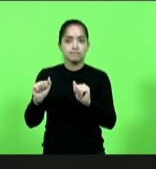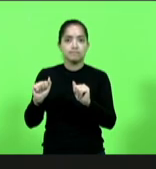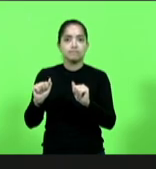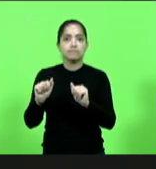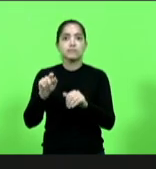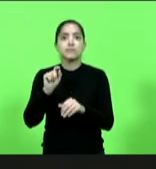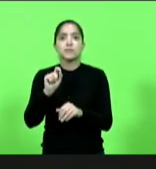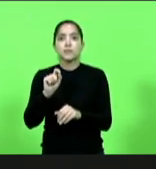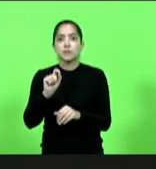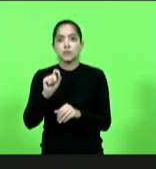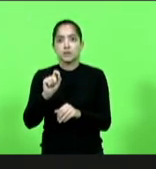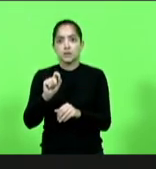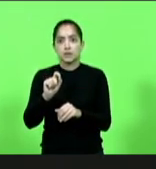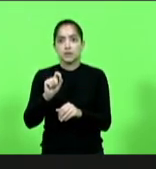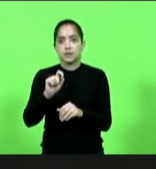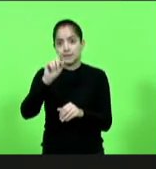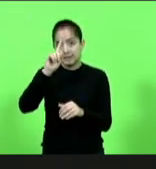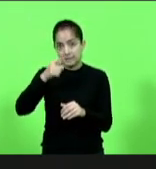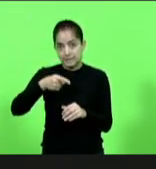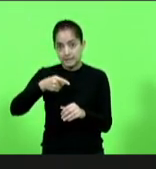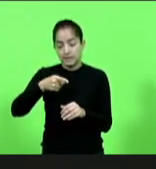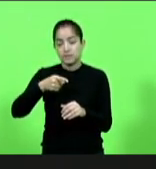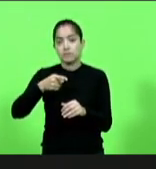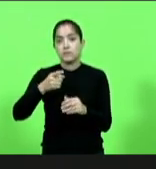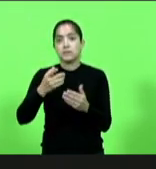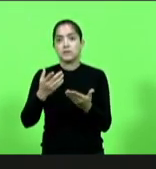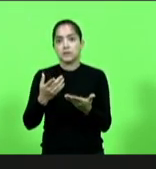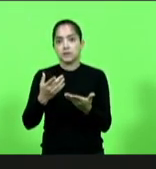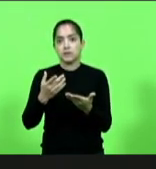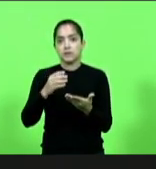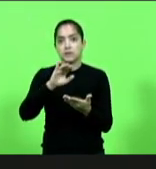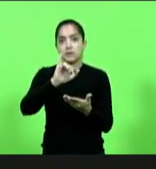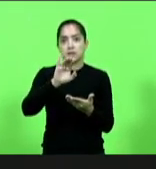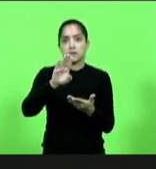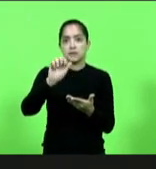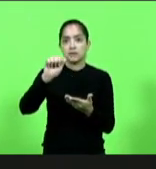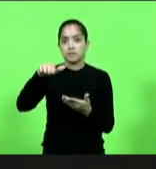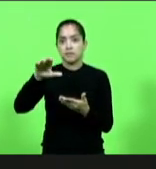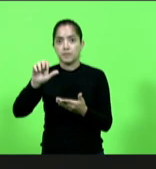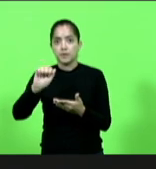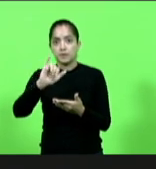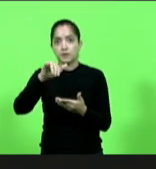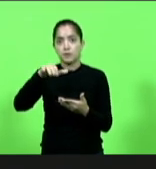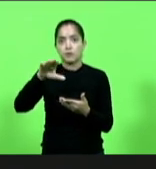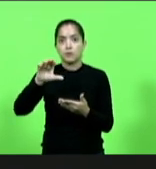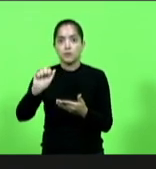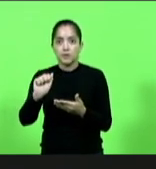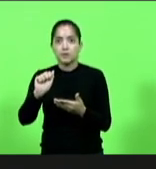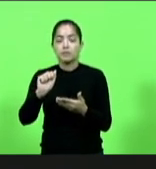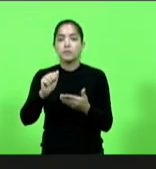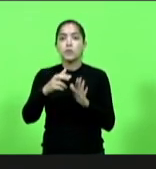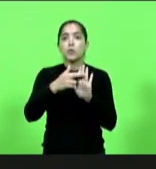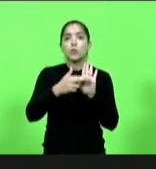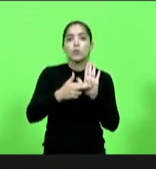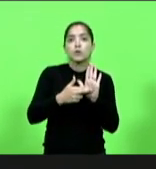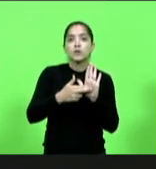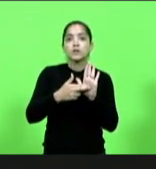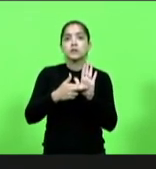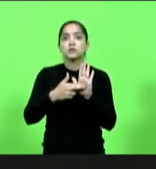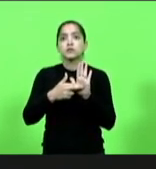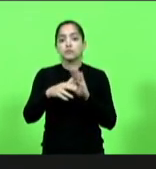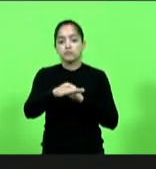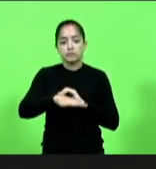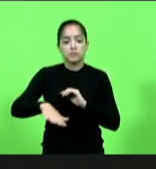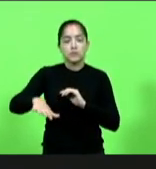determina que o IBAMA e o IMA não observem um regime jurídico de áreas consolidadas